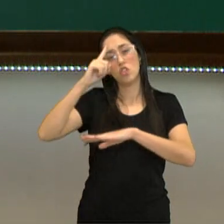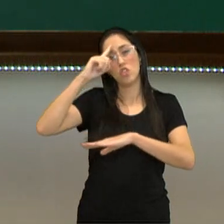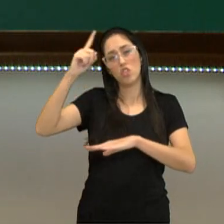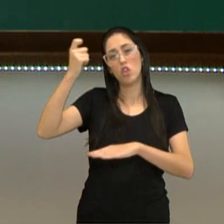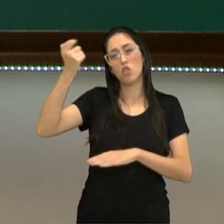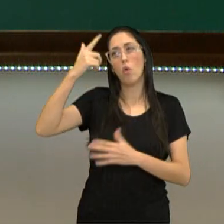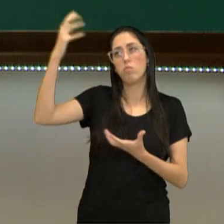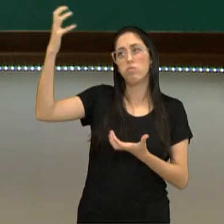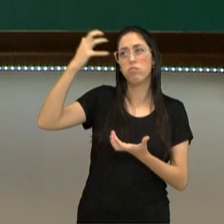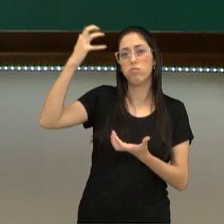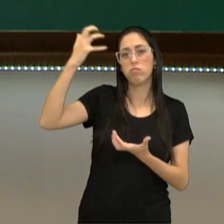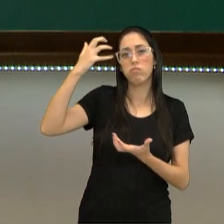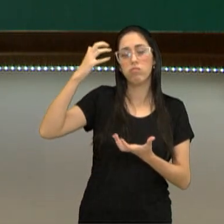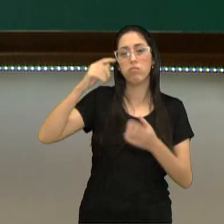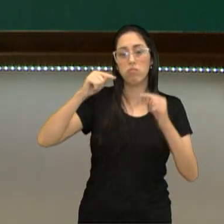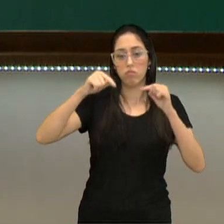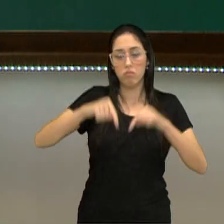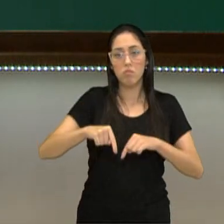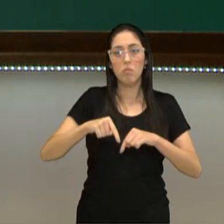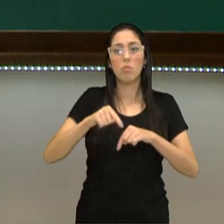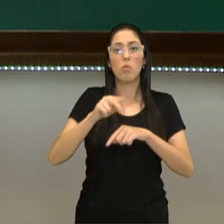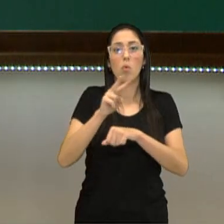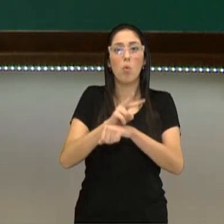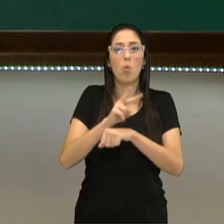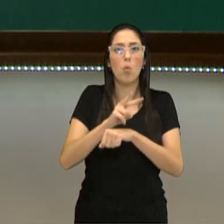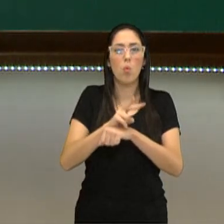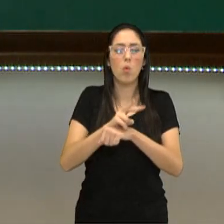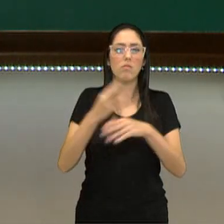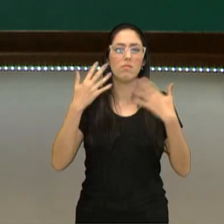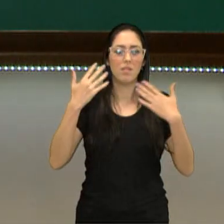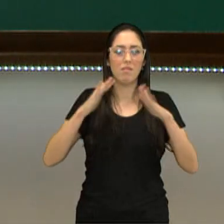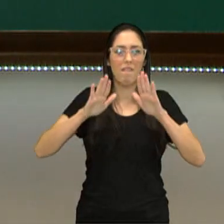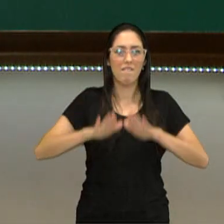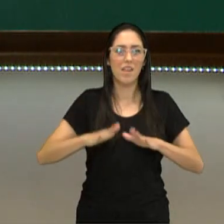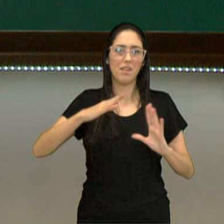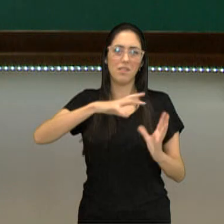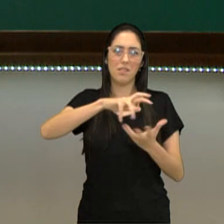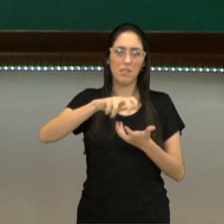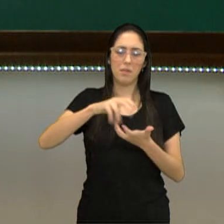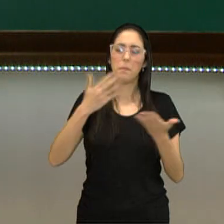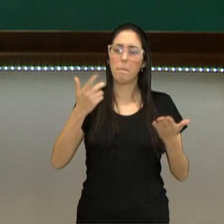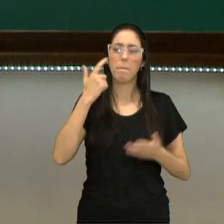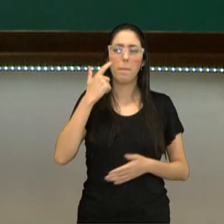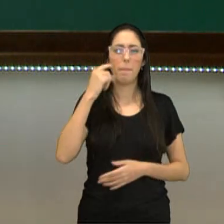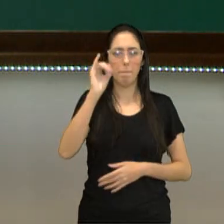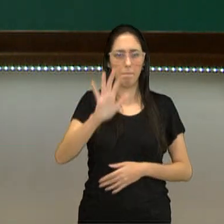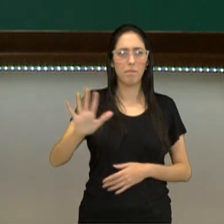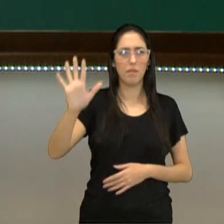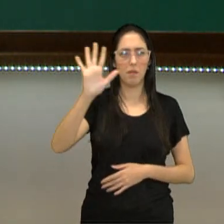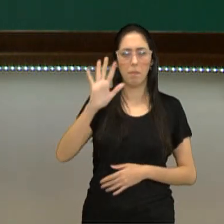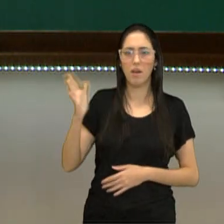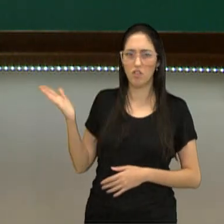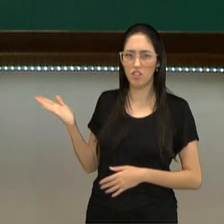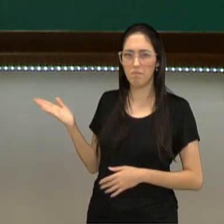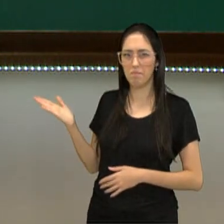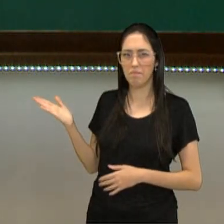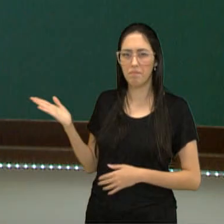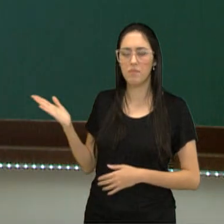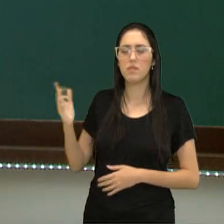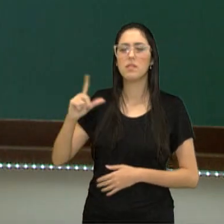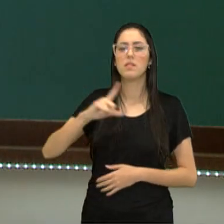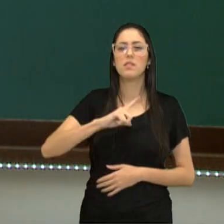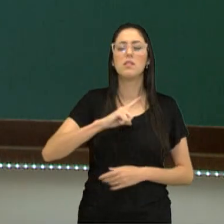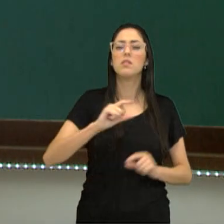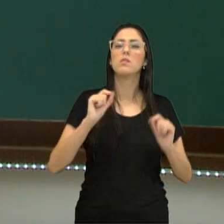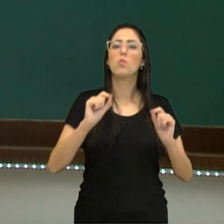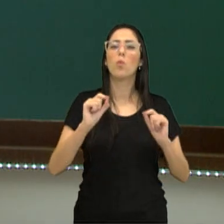disponível, esse calor esteja disponível à noite. Para isso, é importante que você observe esta imagem que aparece na tela. Onde você